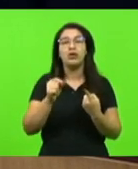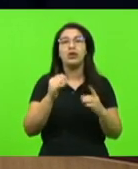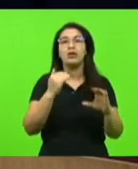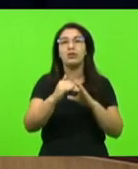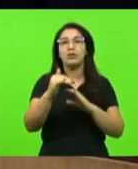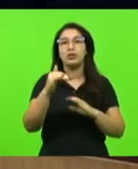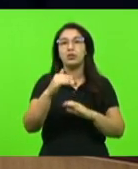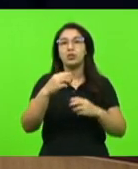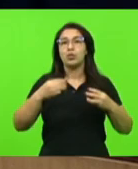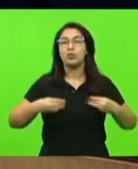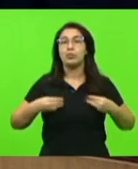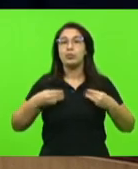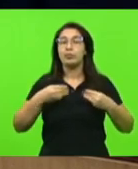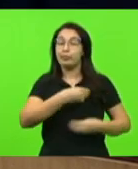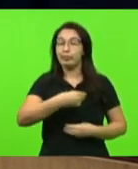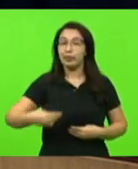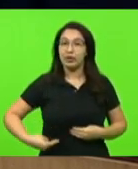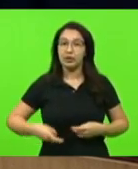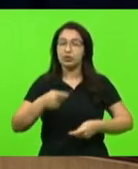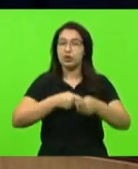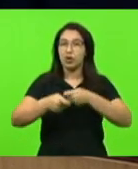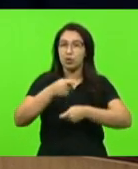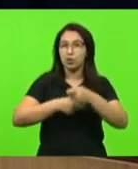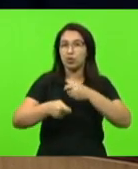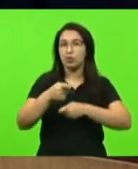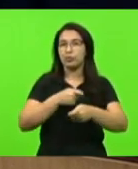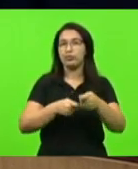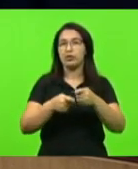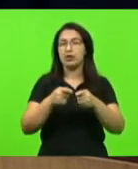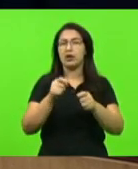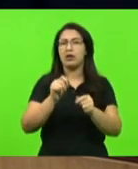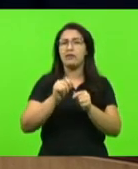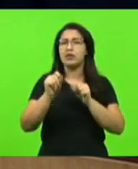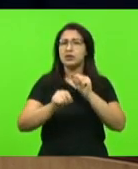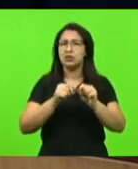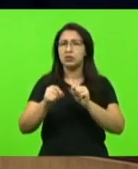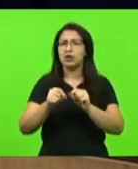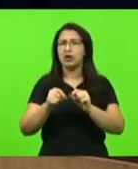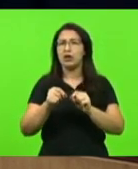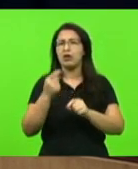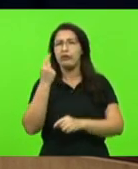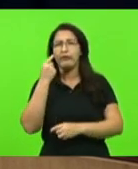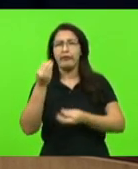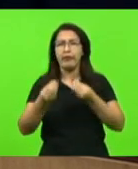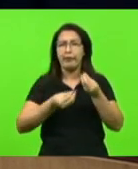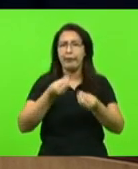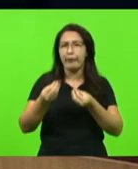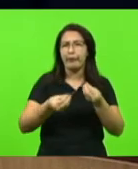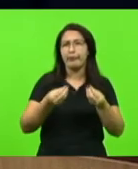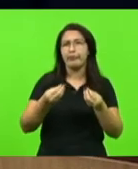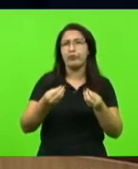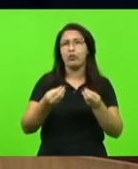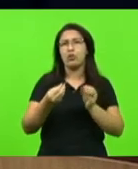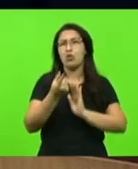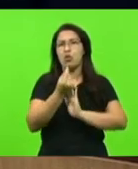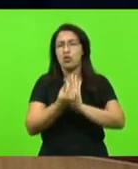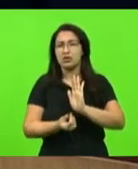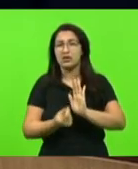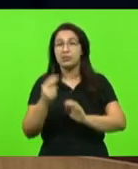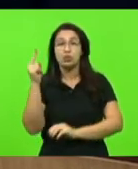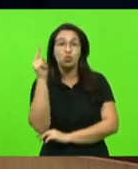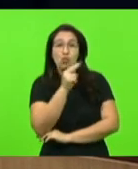para que faça uma suplementação orçamentária de forma urgente, urgentíssima